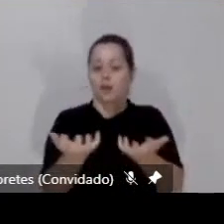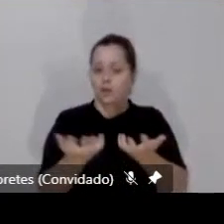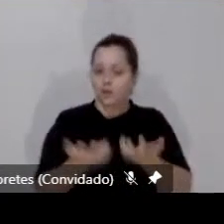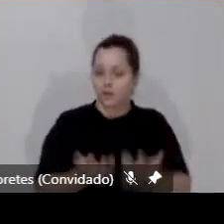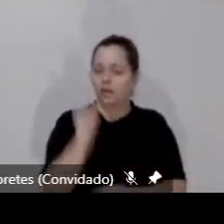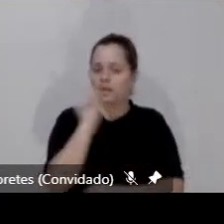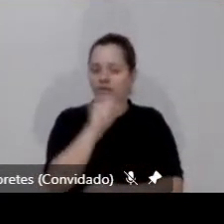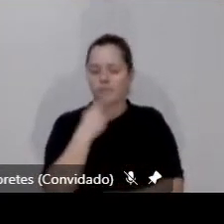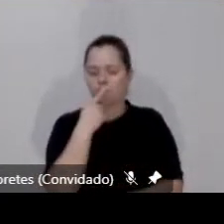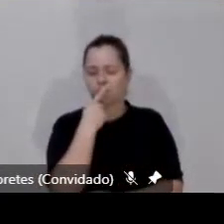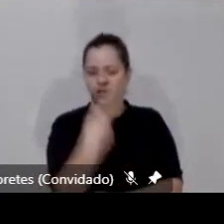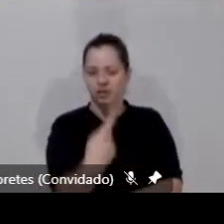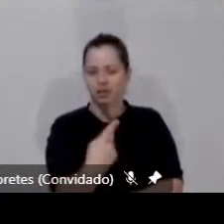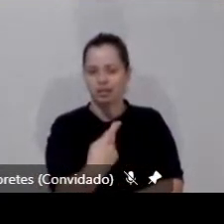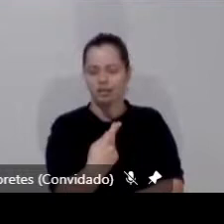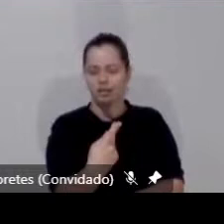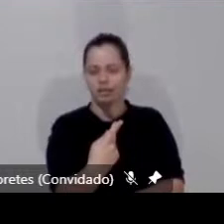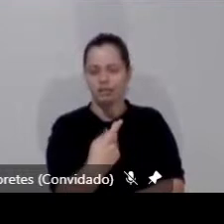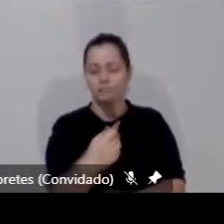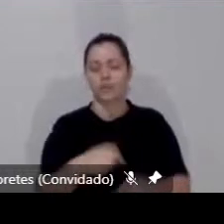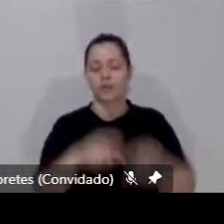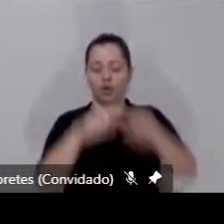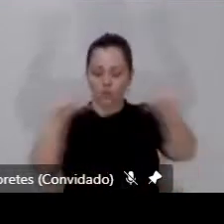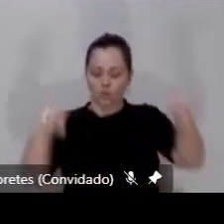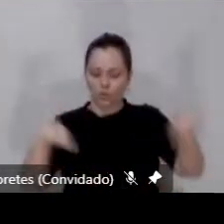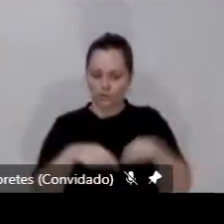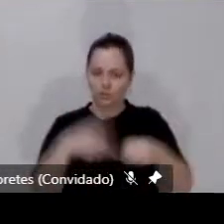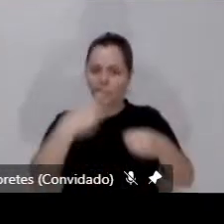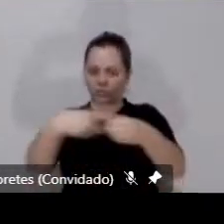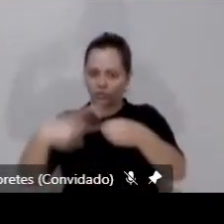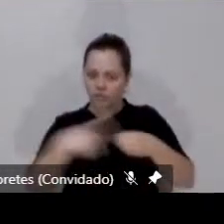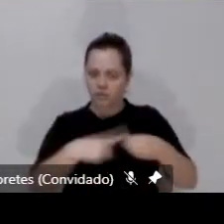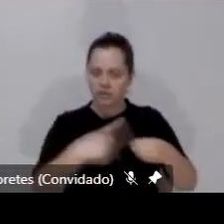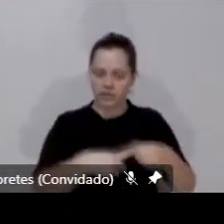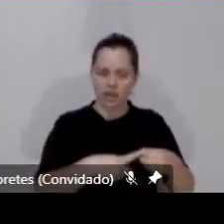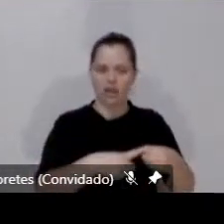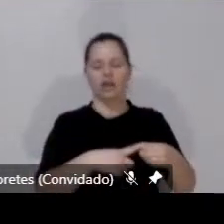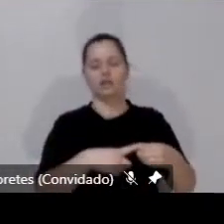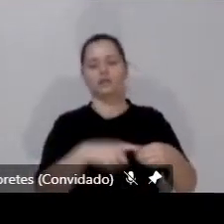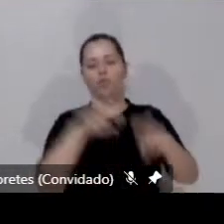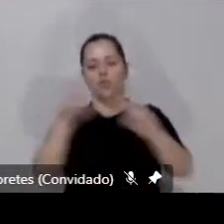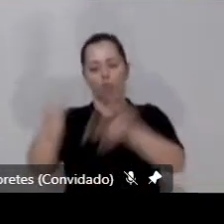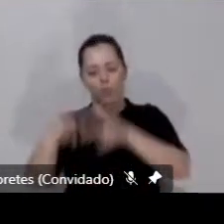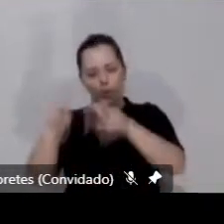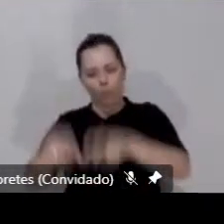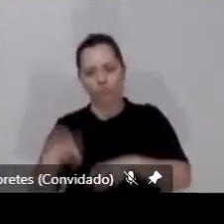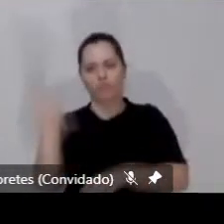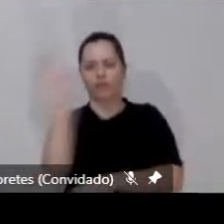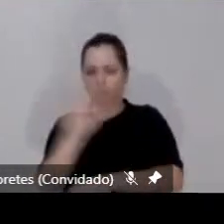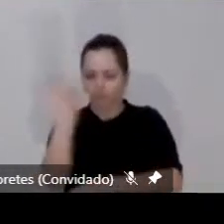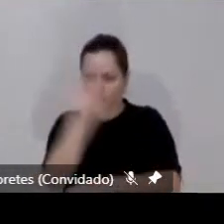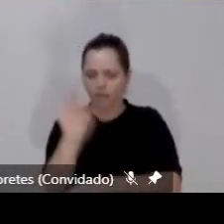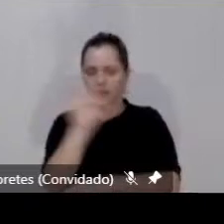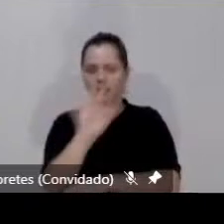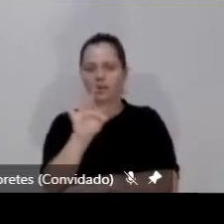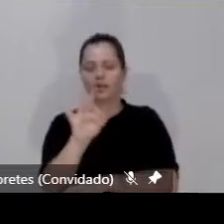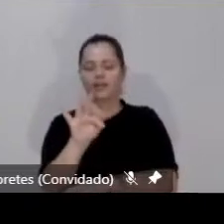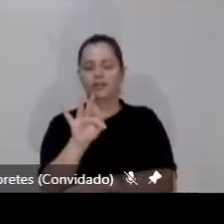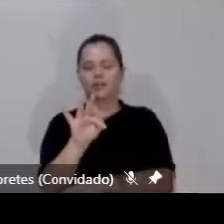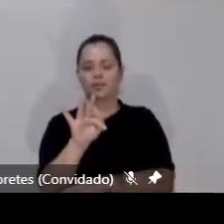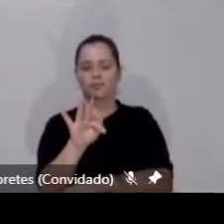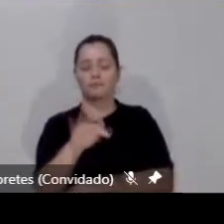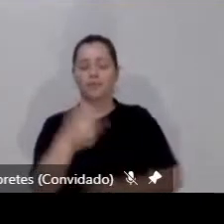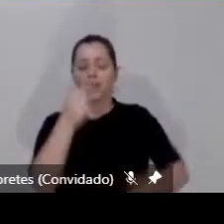flanar no espaço urbano, rural, sideral, qual seja. e aí as